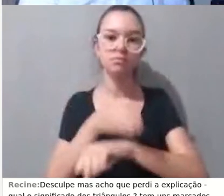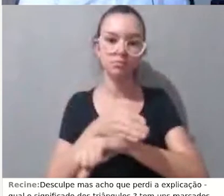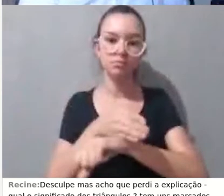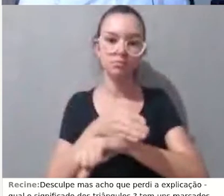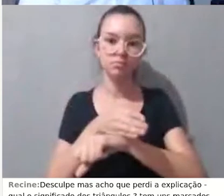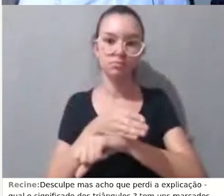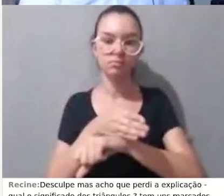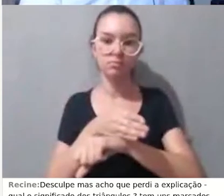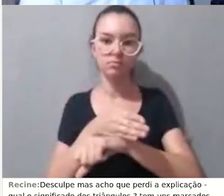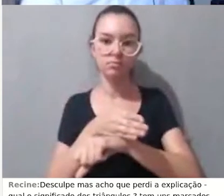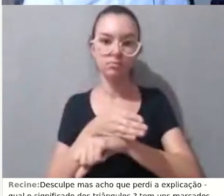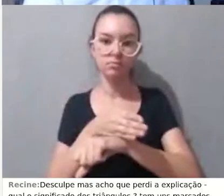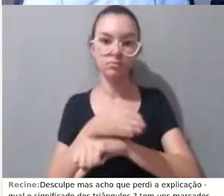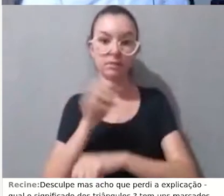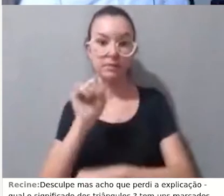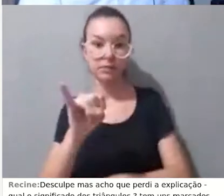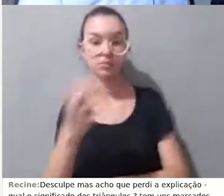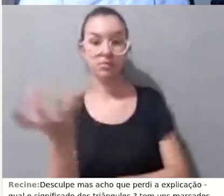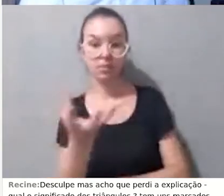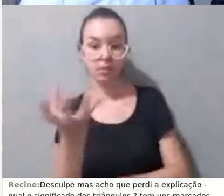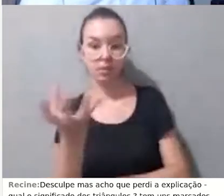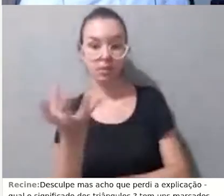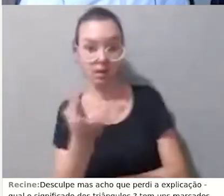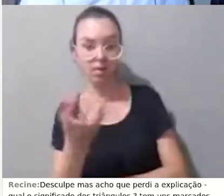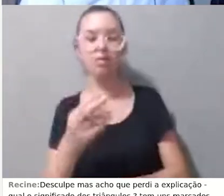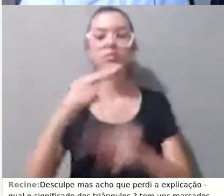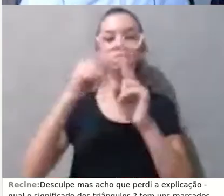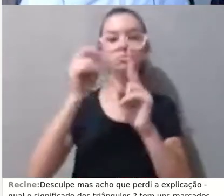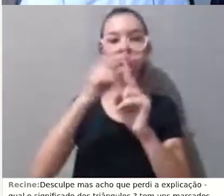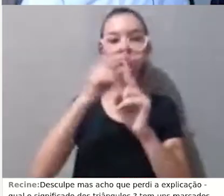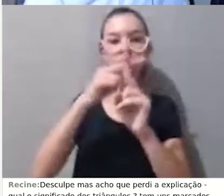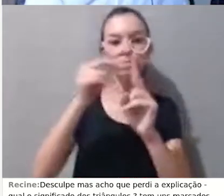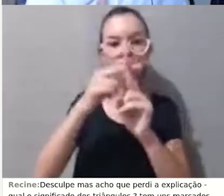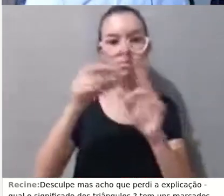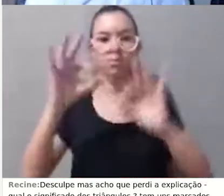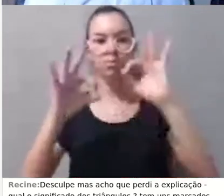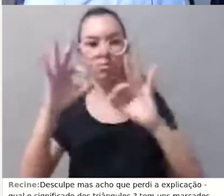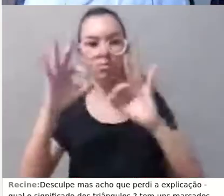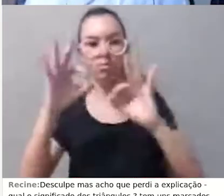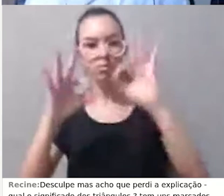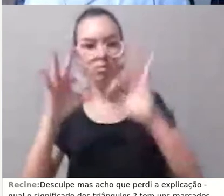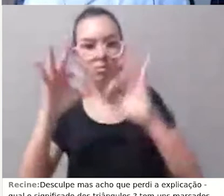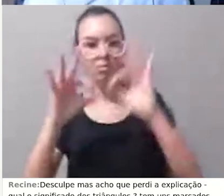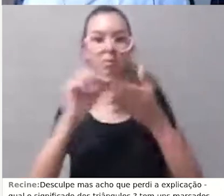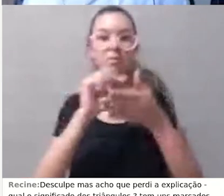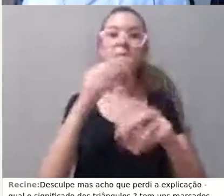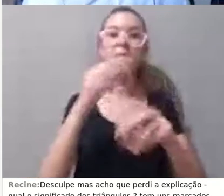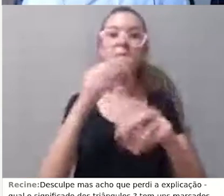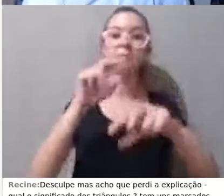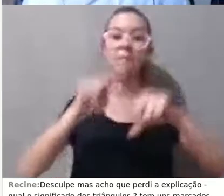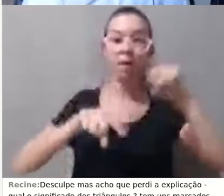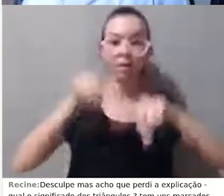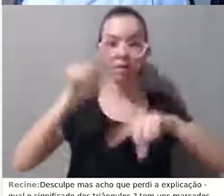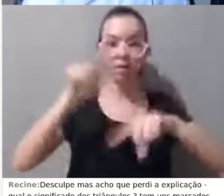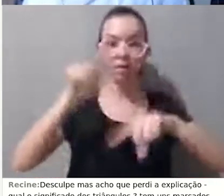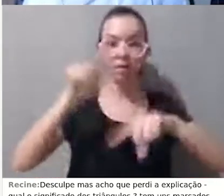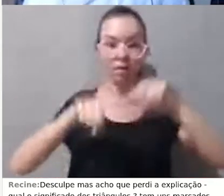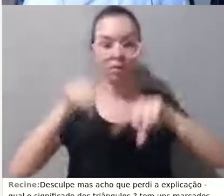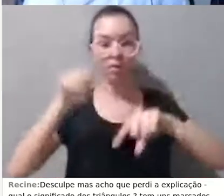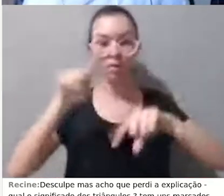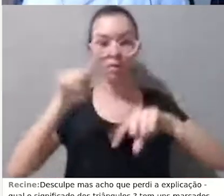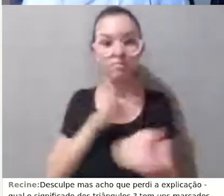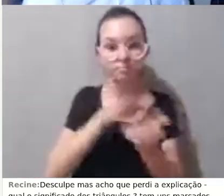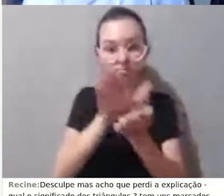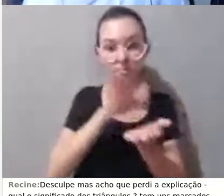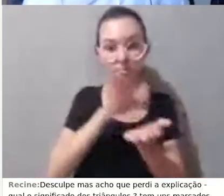universidade prepare, se eles precisam, na verdade, que a universidade prepare esse material no formato impresso, o que pode ser feito,